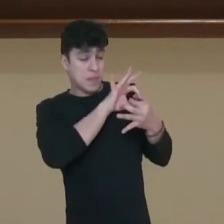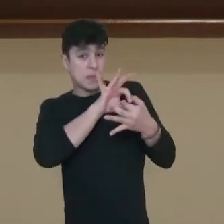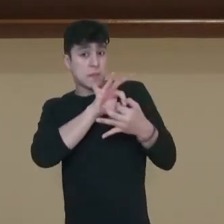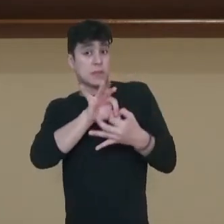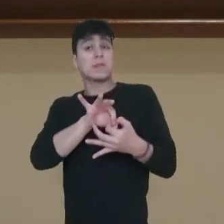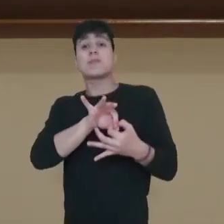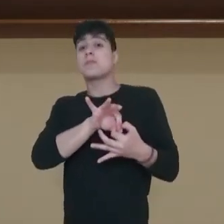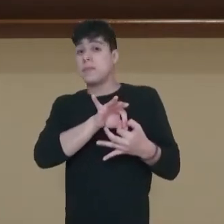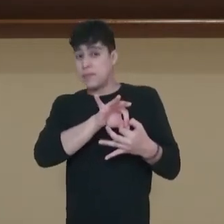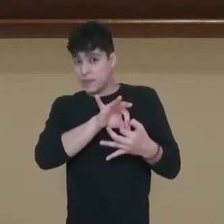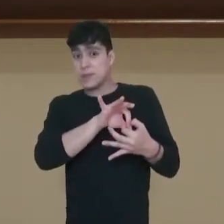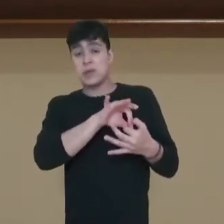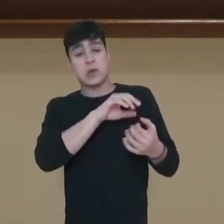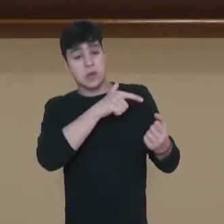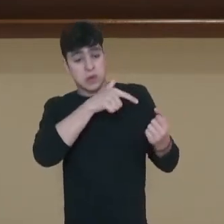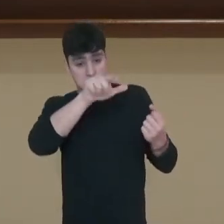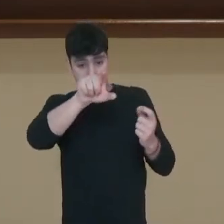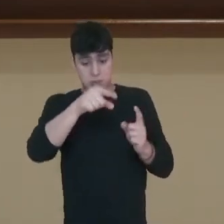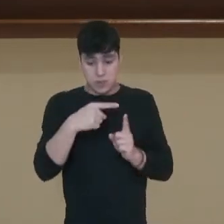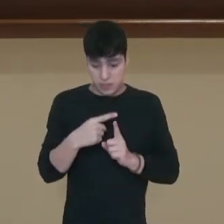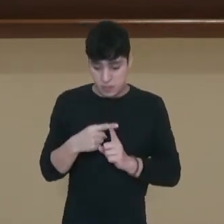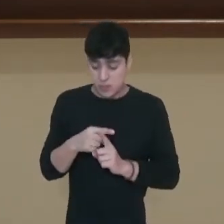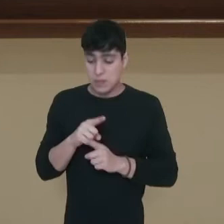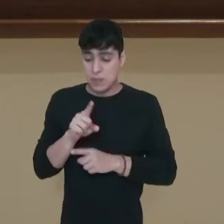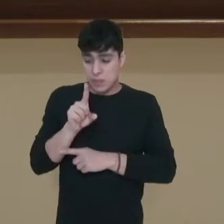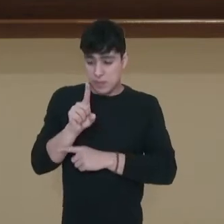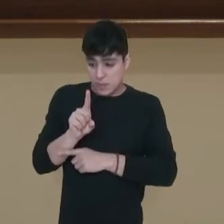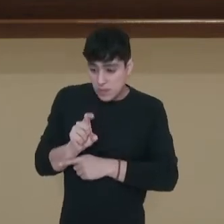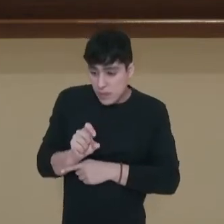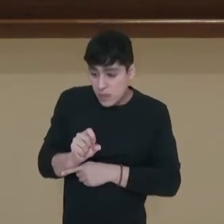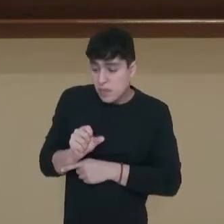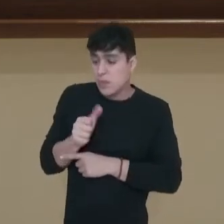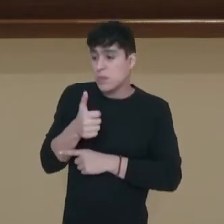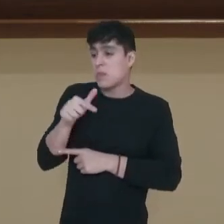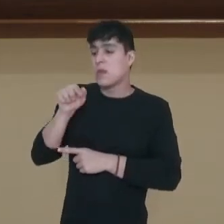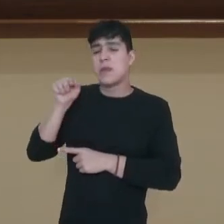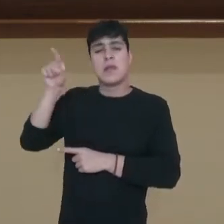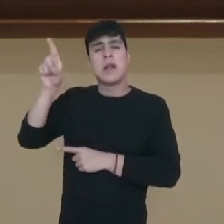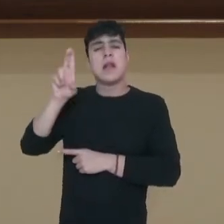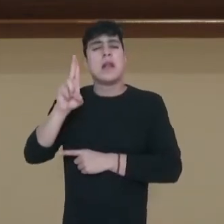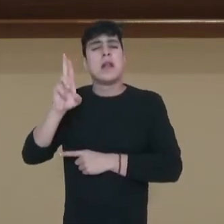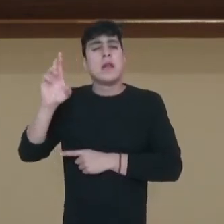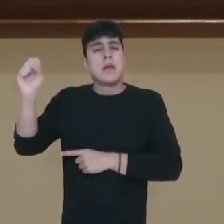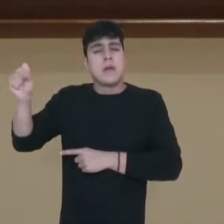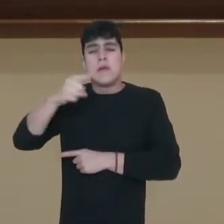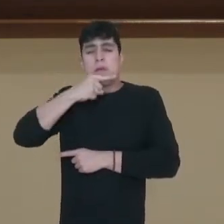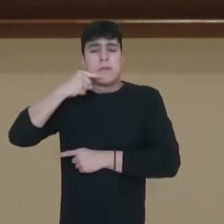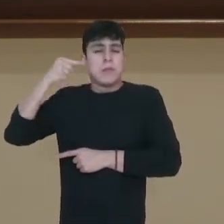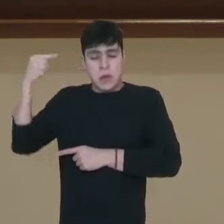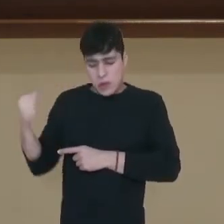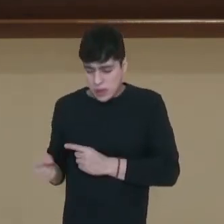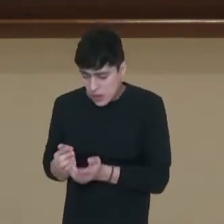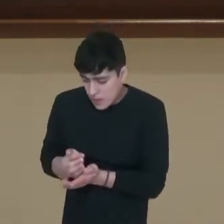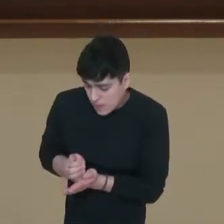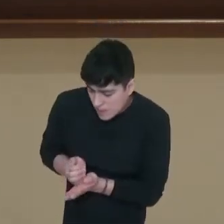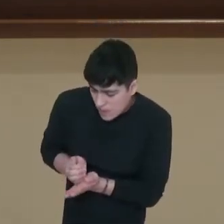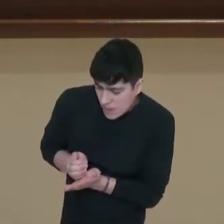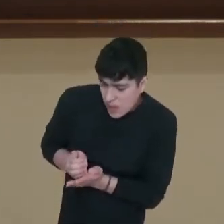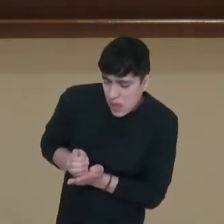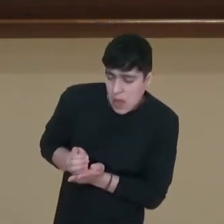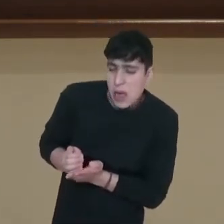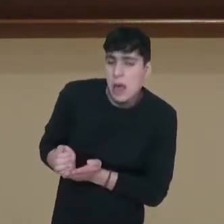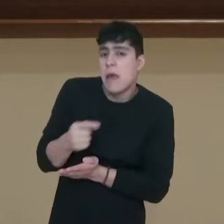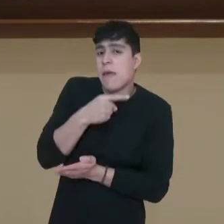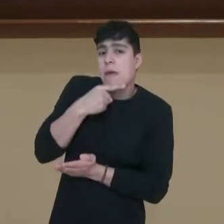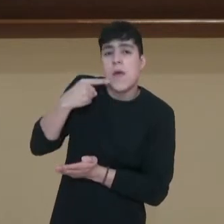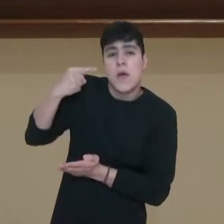1917, lá na Rússia, havia ocorrido a Revolução Russa e um processo